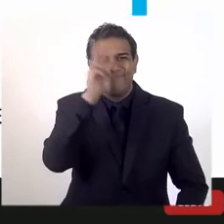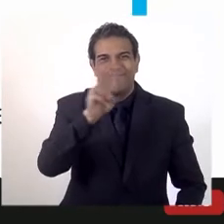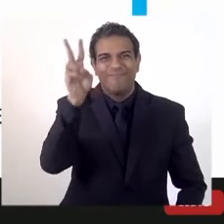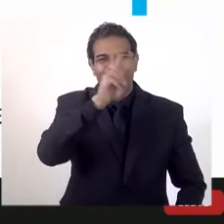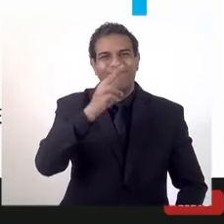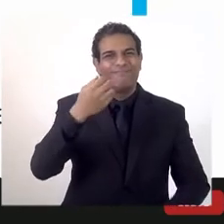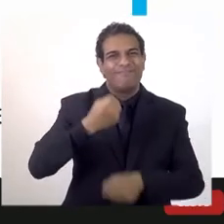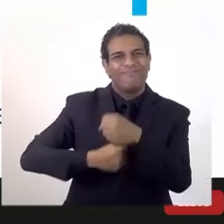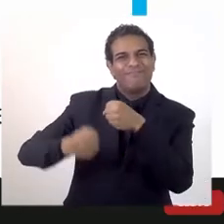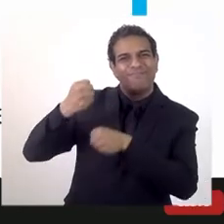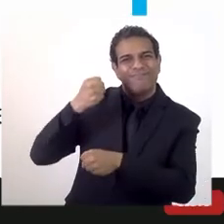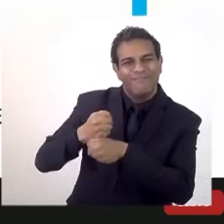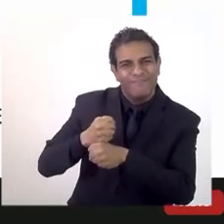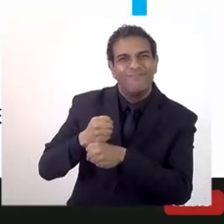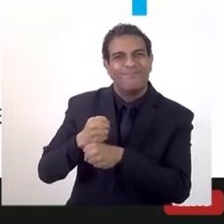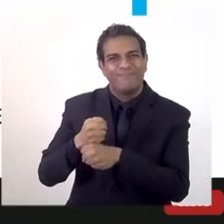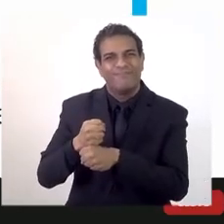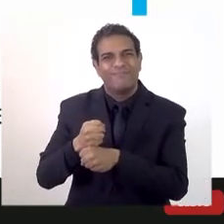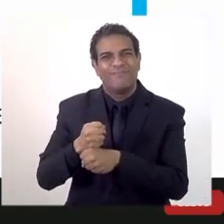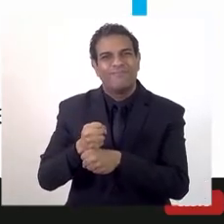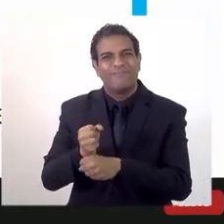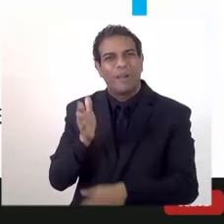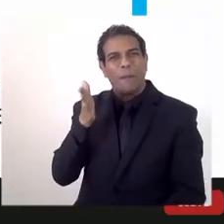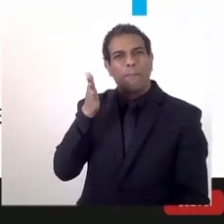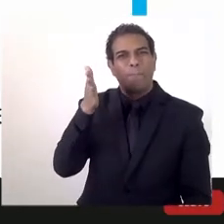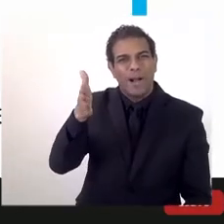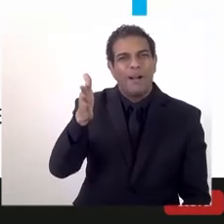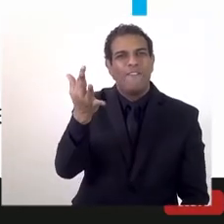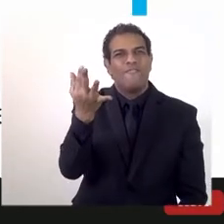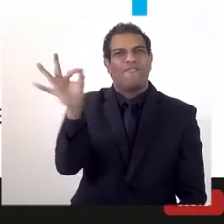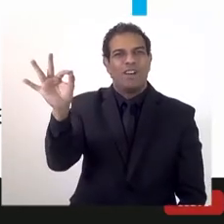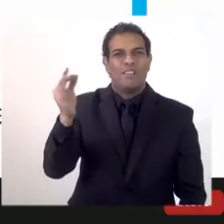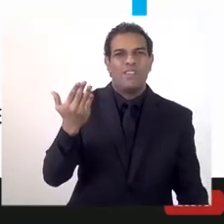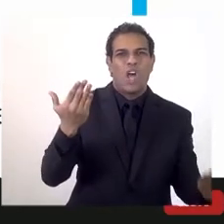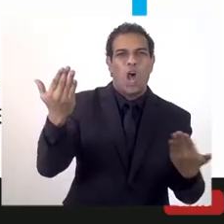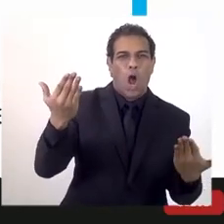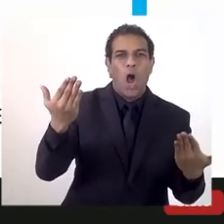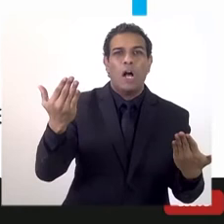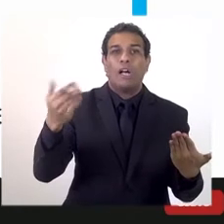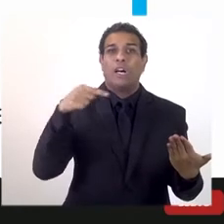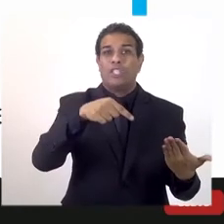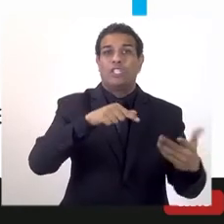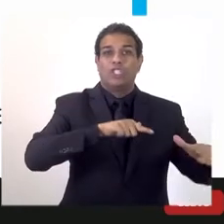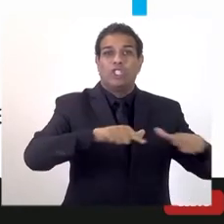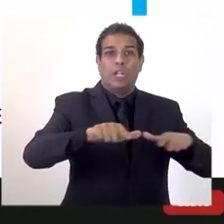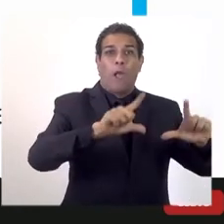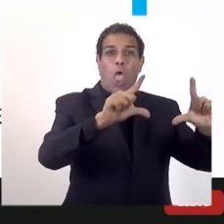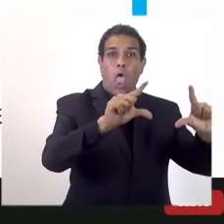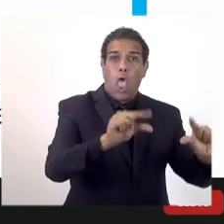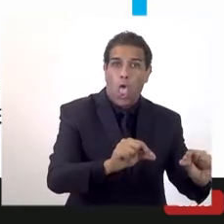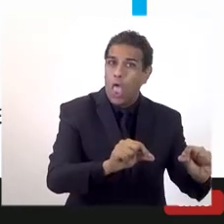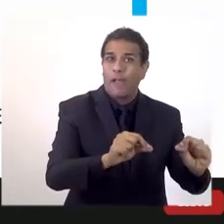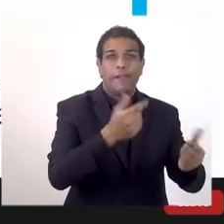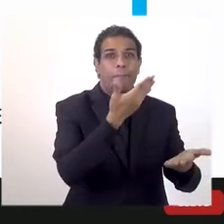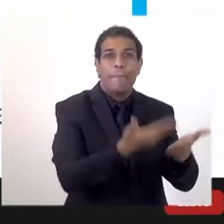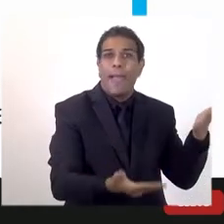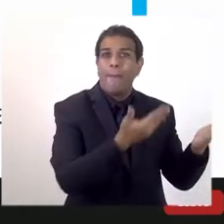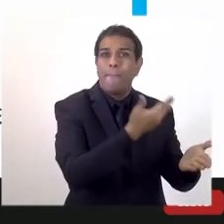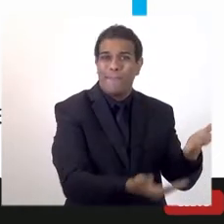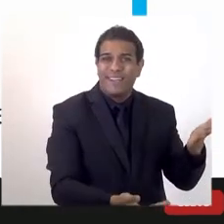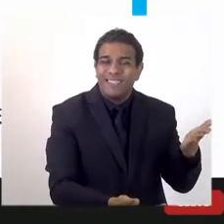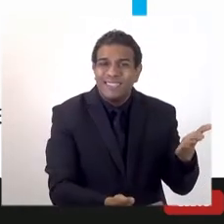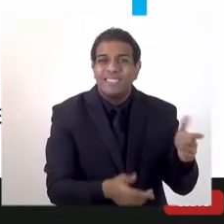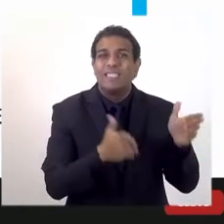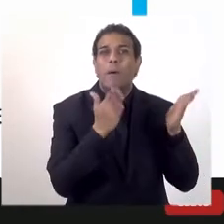passado, também nós fomos a unidade da federação que menos perdeu emprego, que mais perdeu emprego, carteira assinada, somando, quer dizer, o